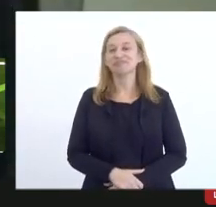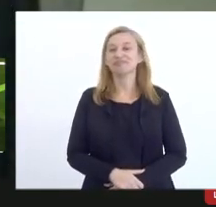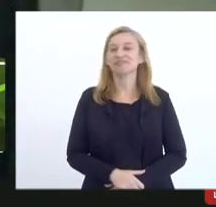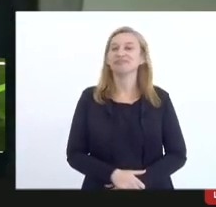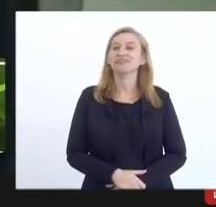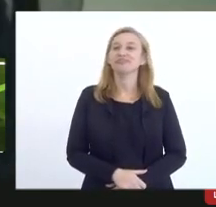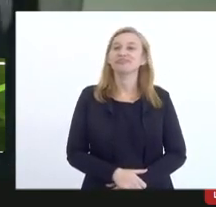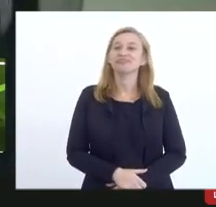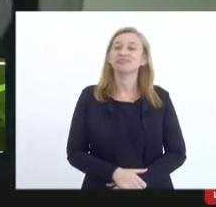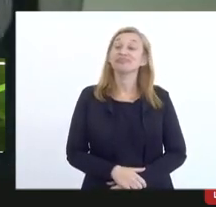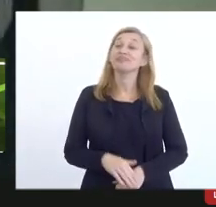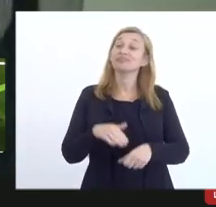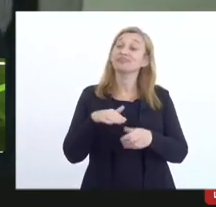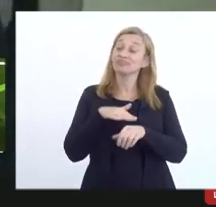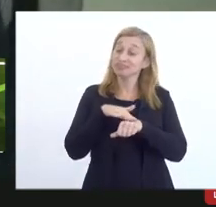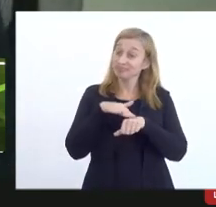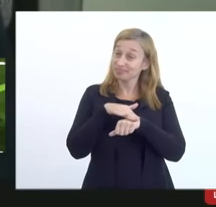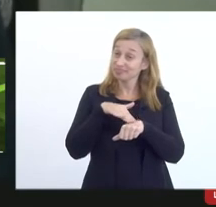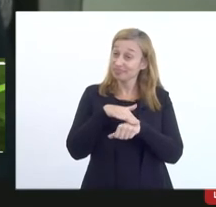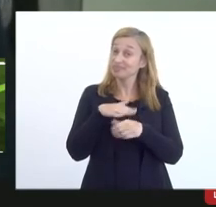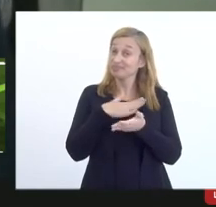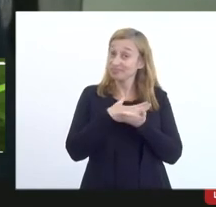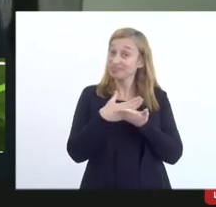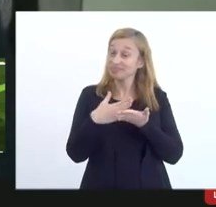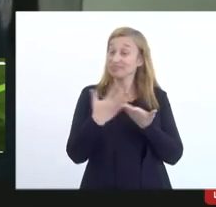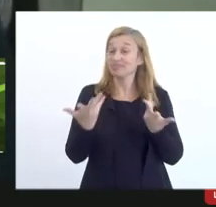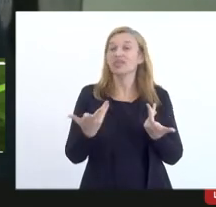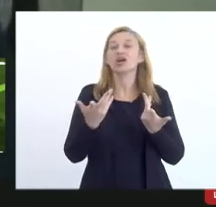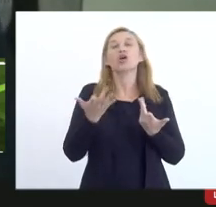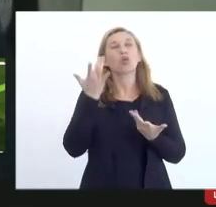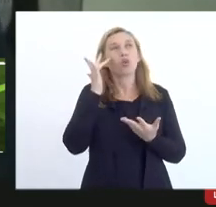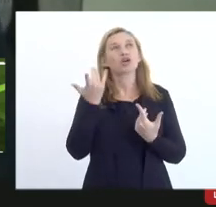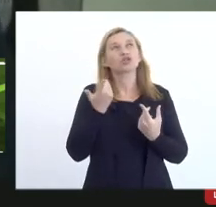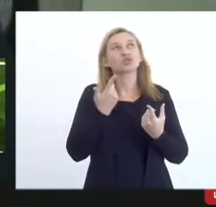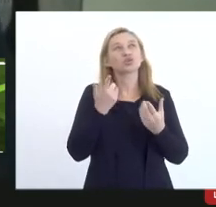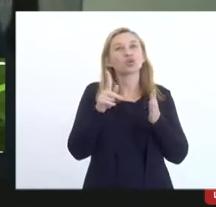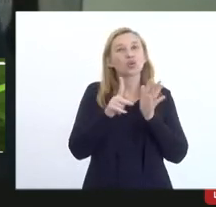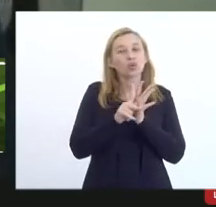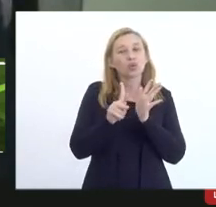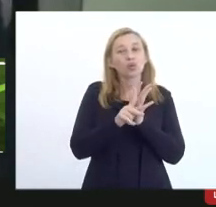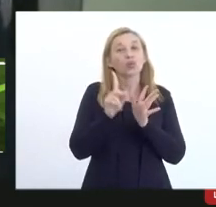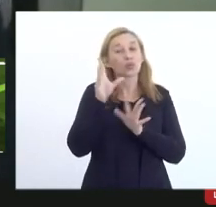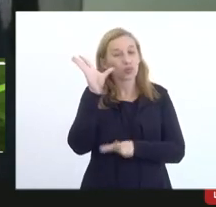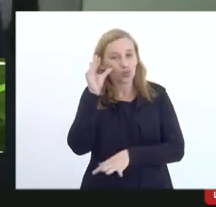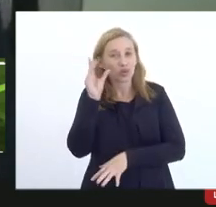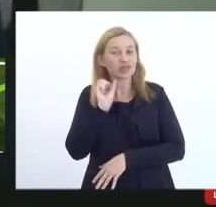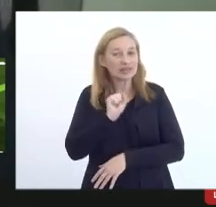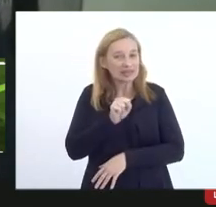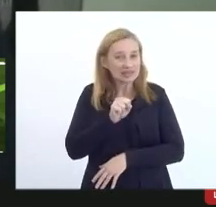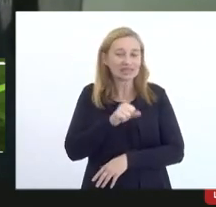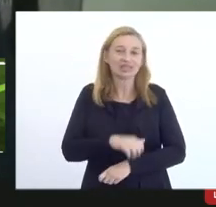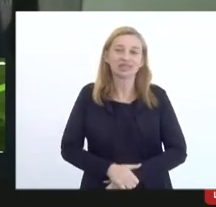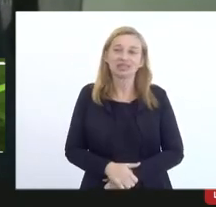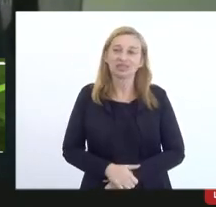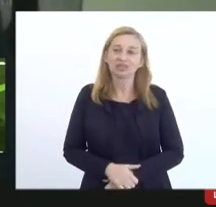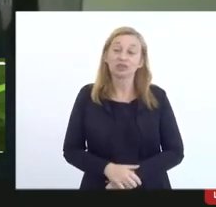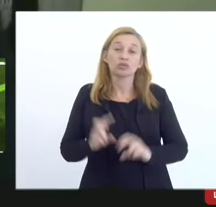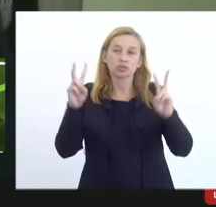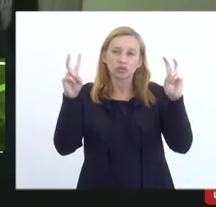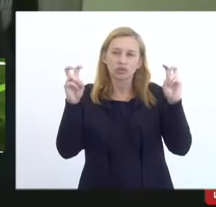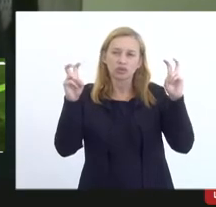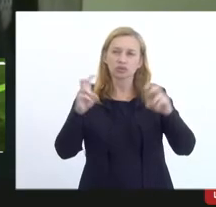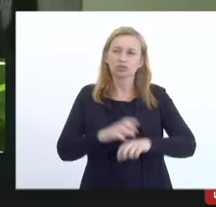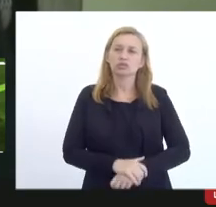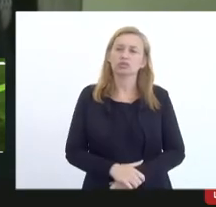quando a gente começou a discussão, eu acho que o projeto, ele é muito interessante, tá? A questão